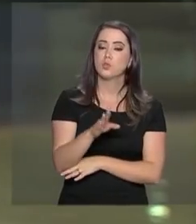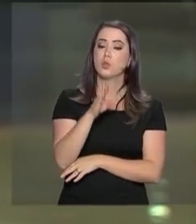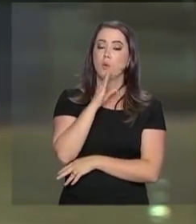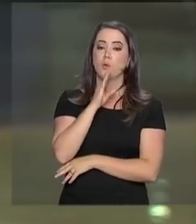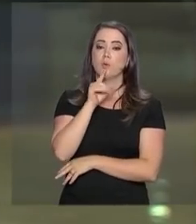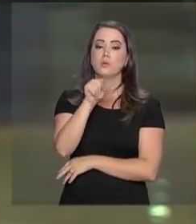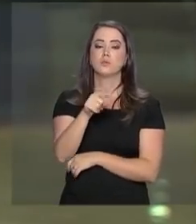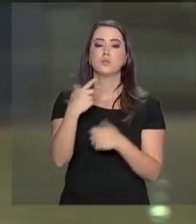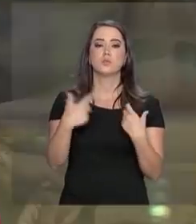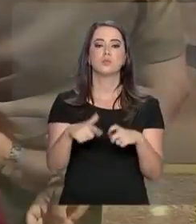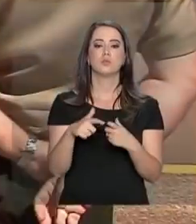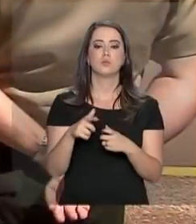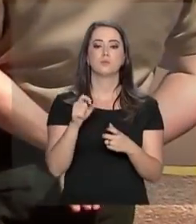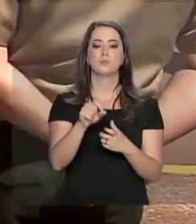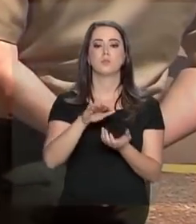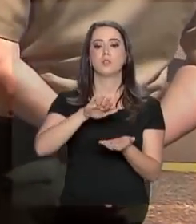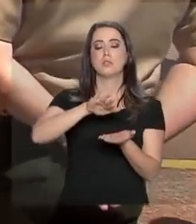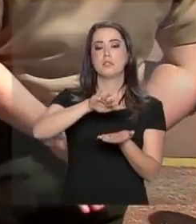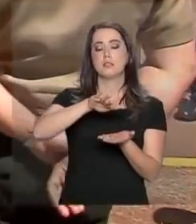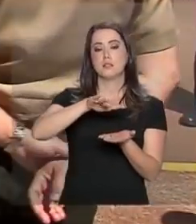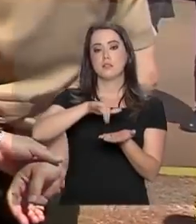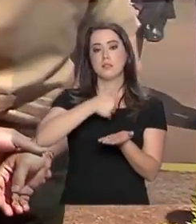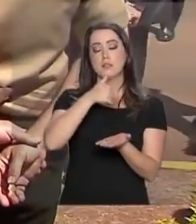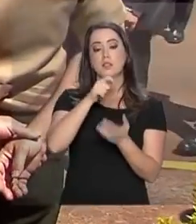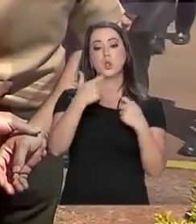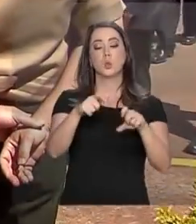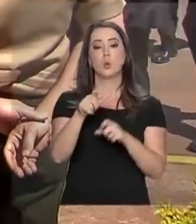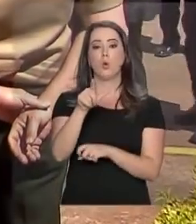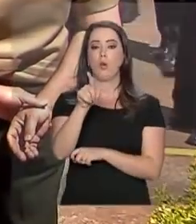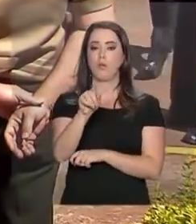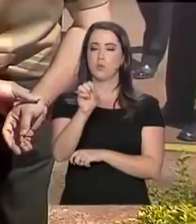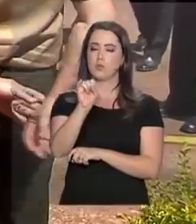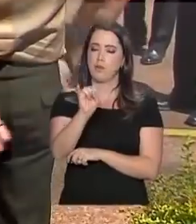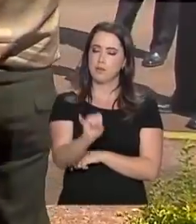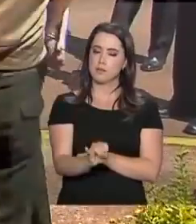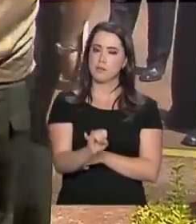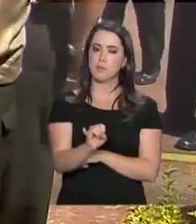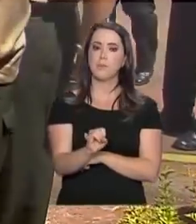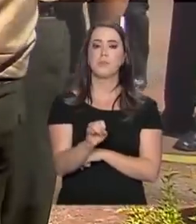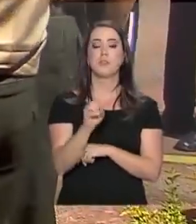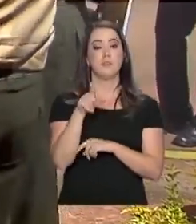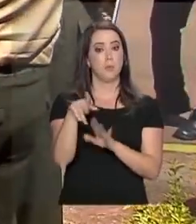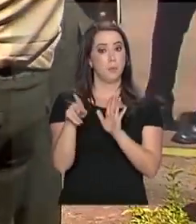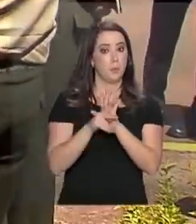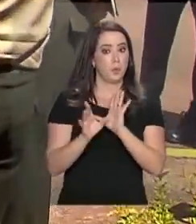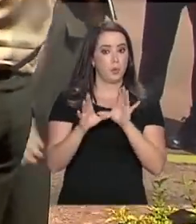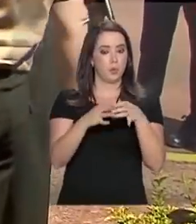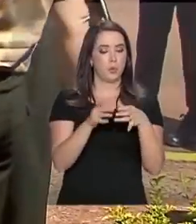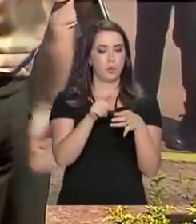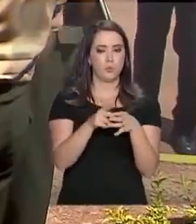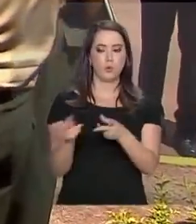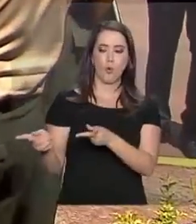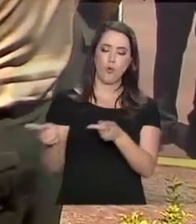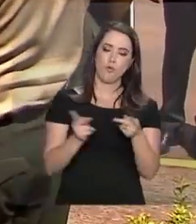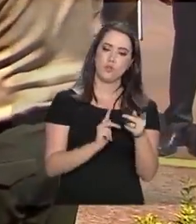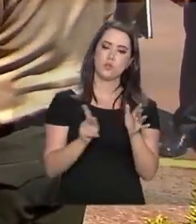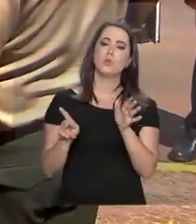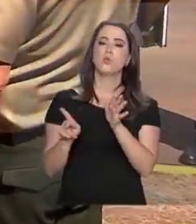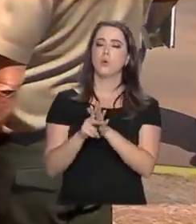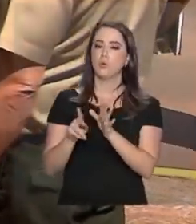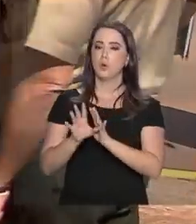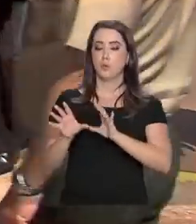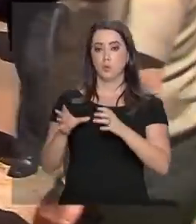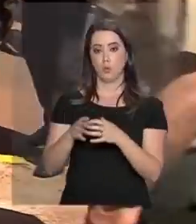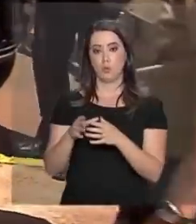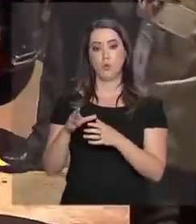a Secretaria de Segurança Presidencial, um órgão que é ligado ao GSI, a convite do próprio